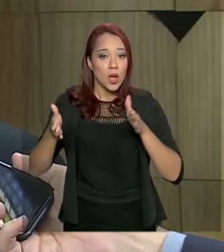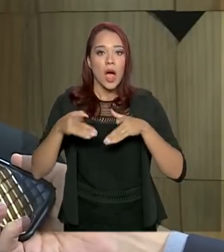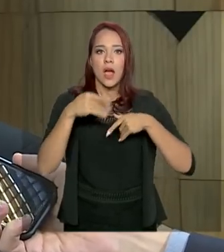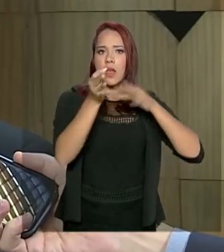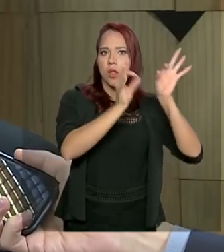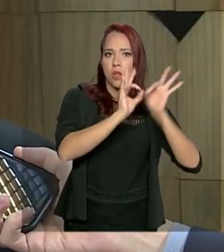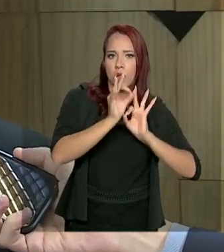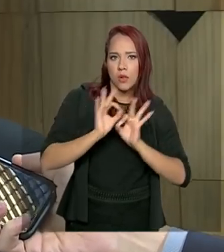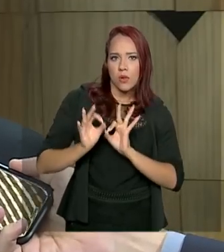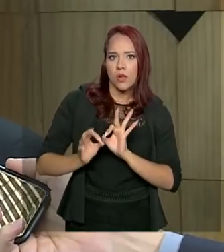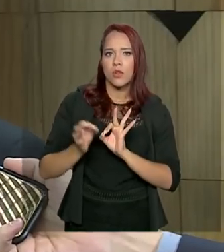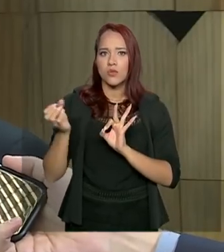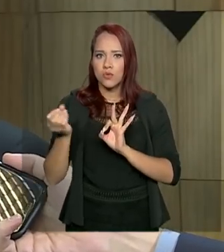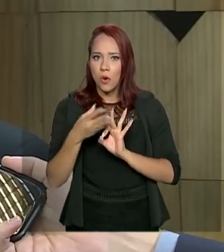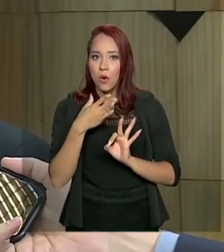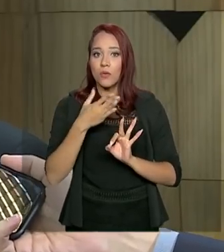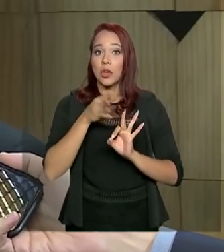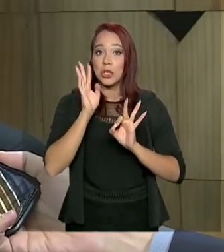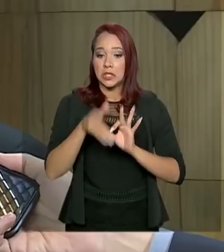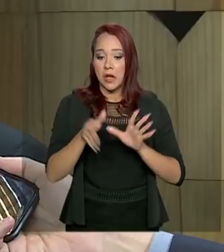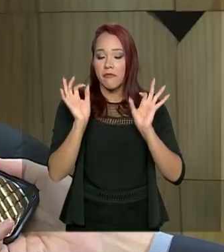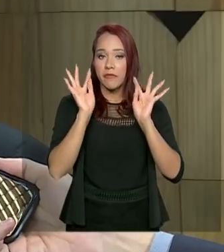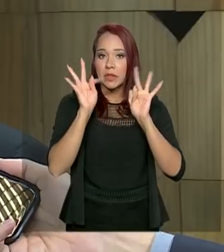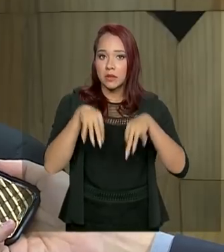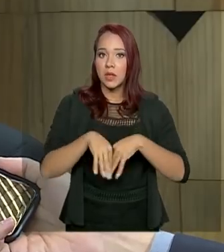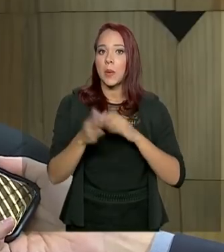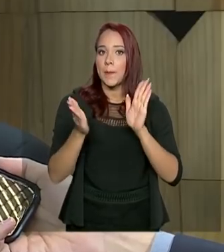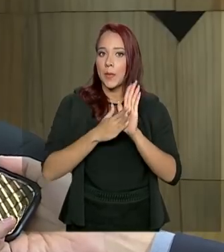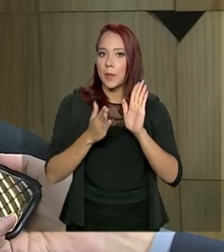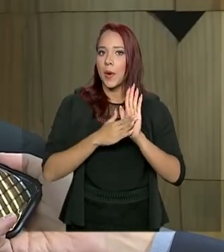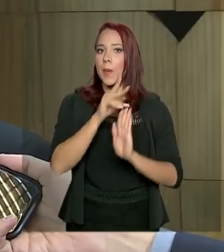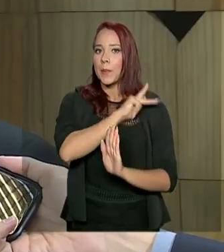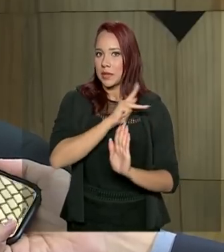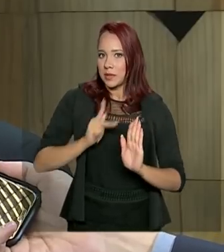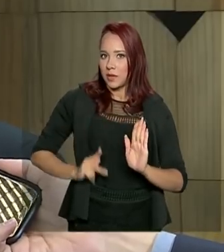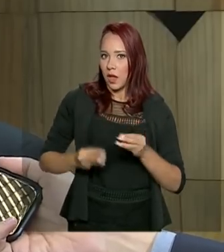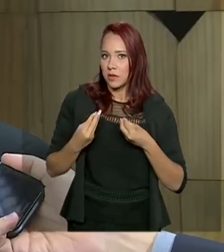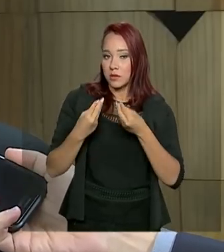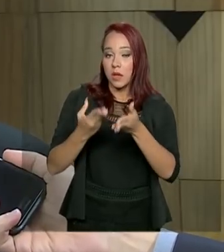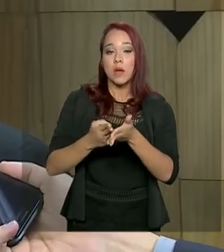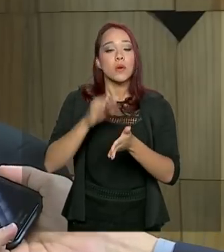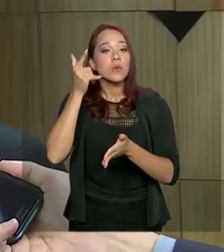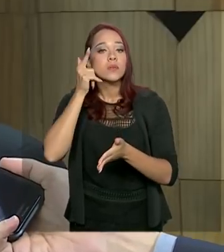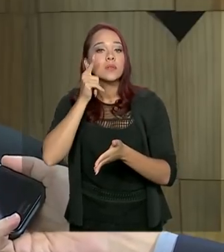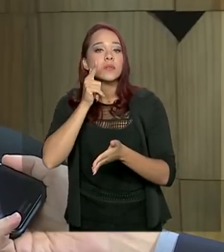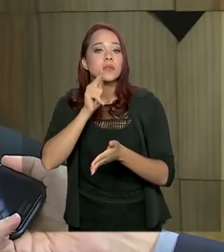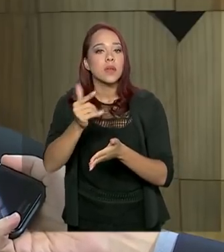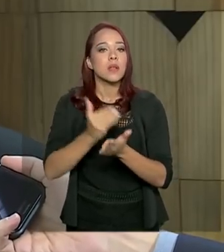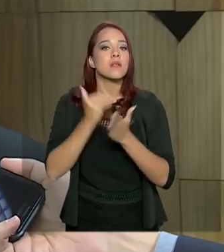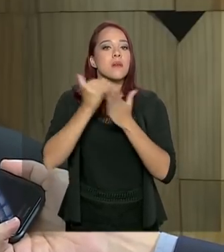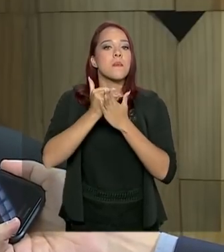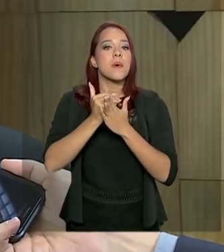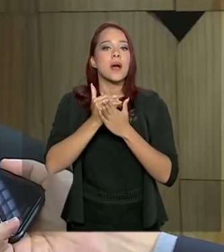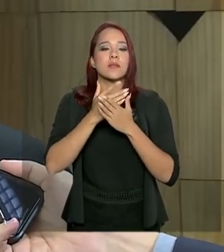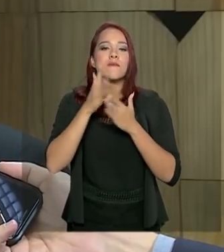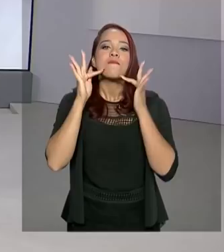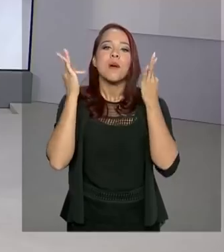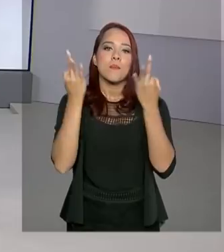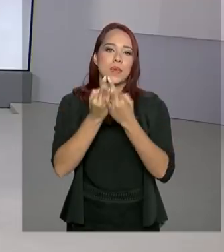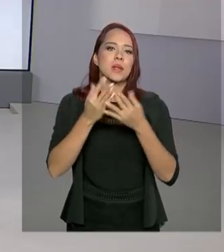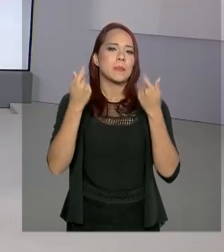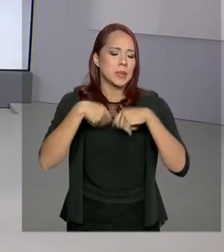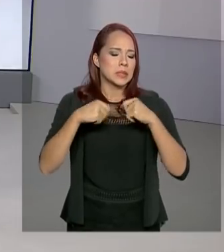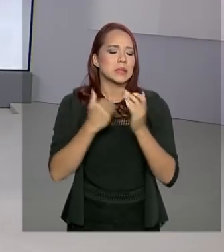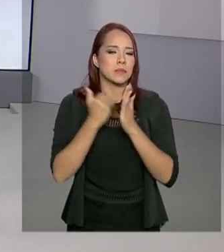Reformulamos, estamos finalizando a proposta para o presidente, justamente para conseguir atender melhor as famílias que mais precisam.